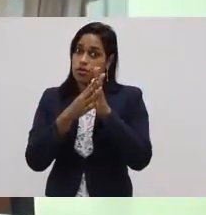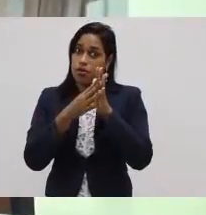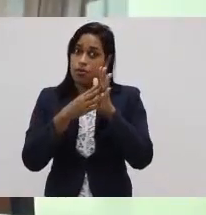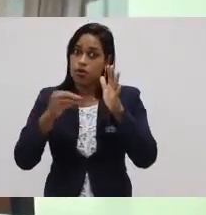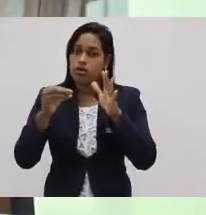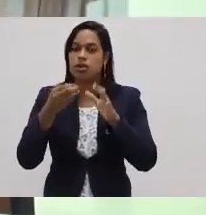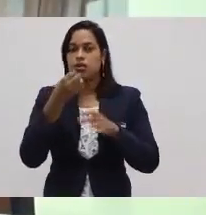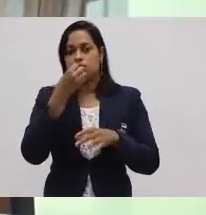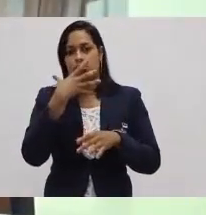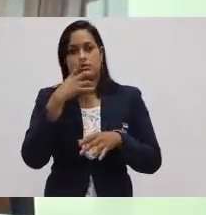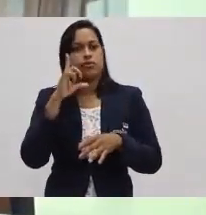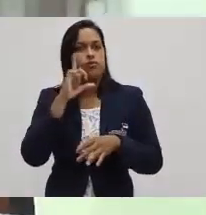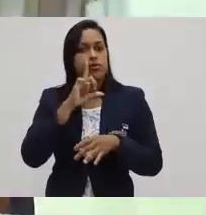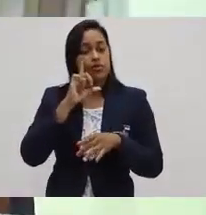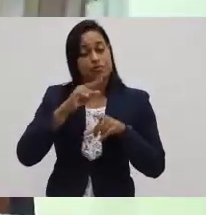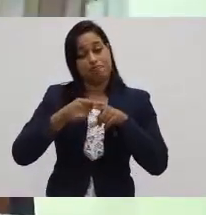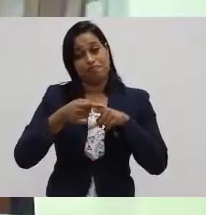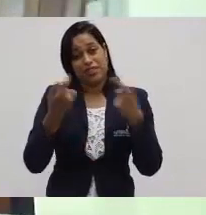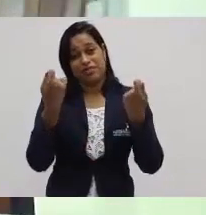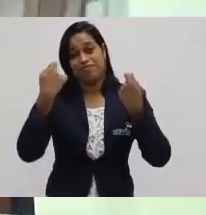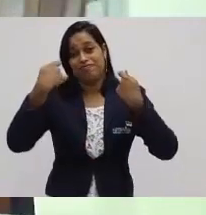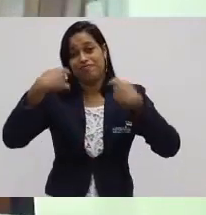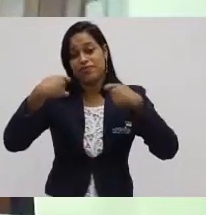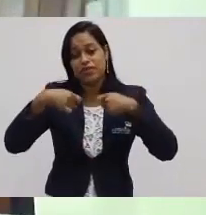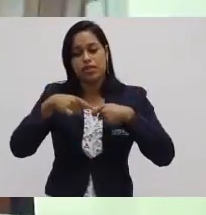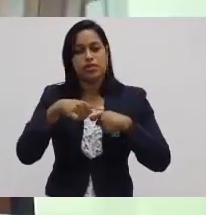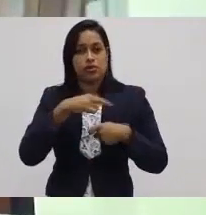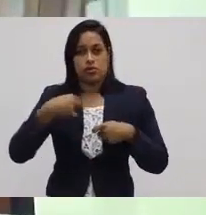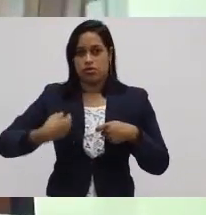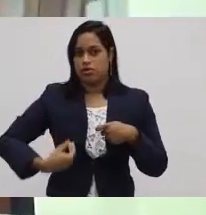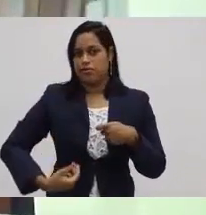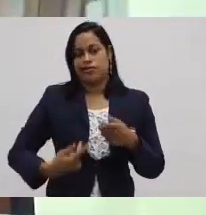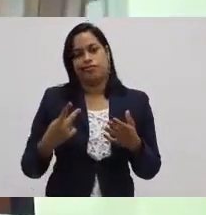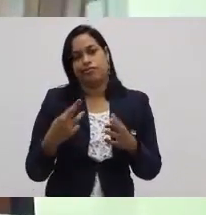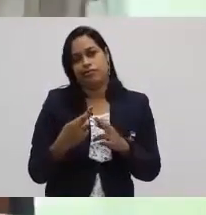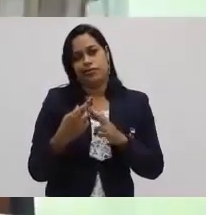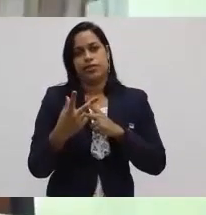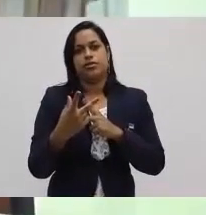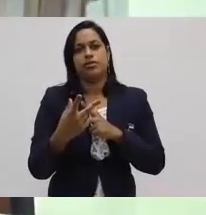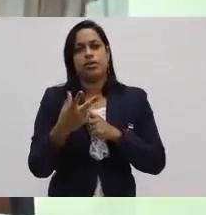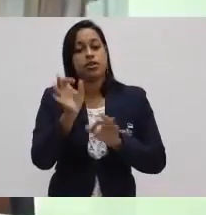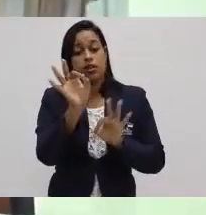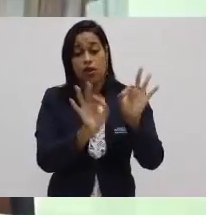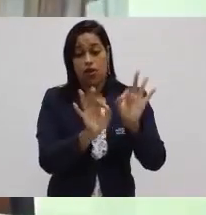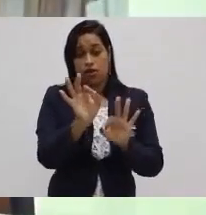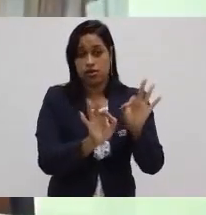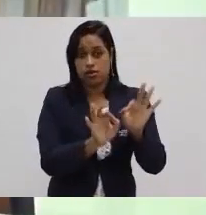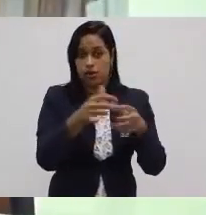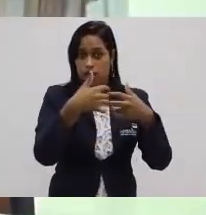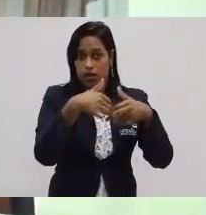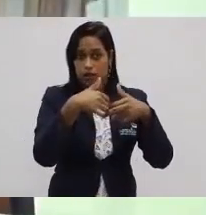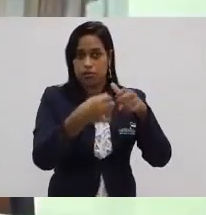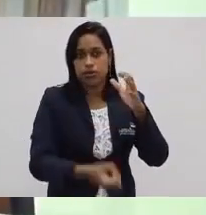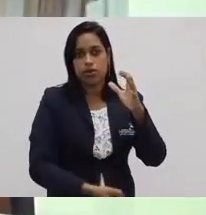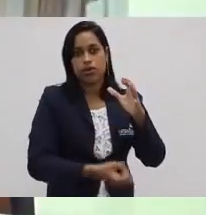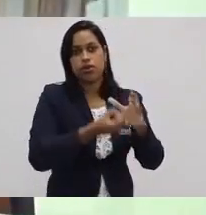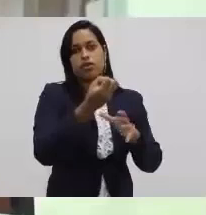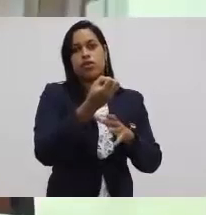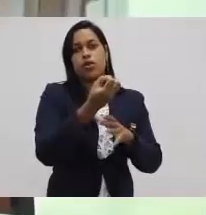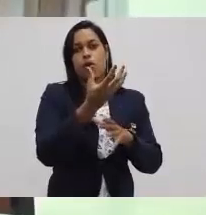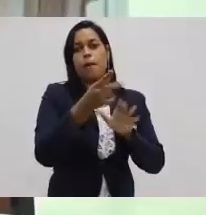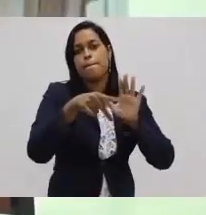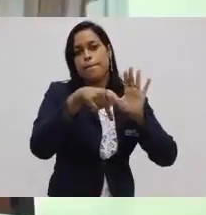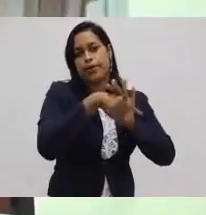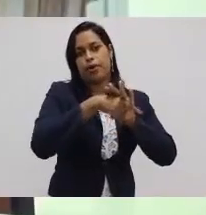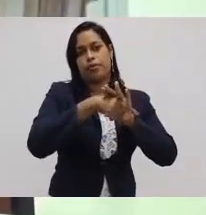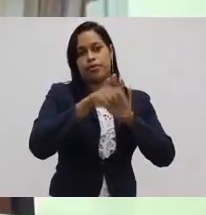bem nos Estados Unidos, mas não vai dar muito certo aqui no Japão, não. Então, daí ele adaptou esse sistema e ele criou o sistema Toyota de